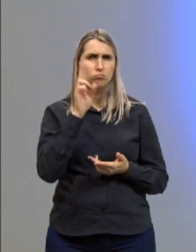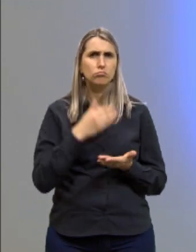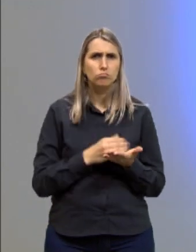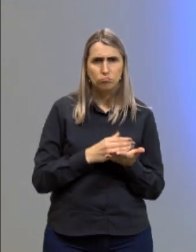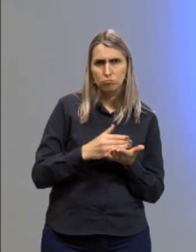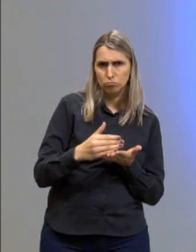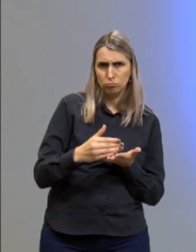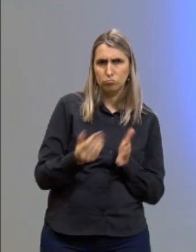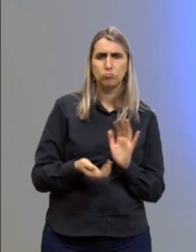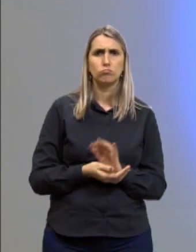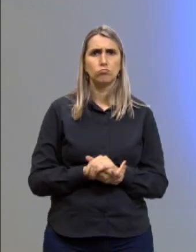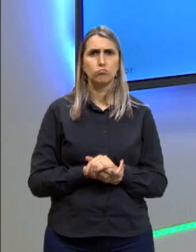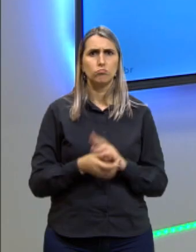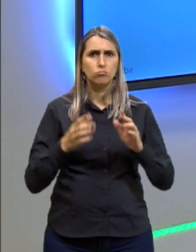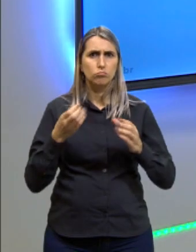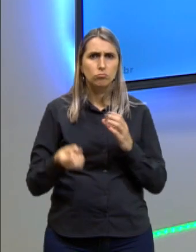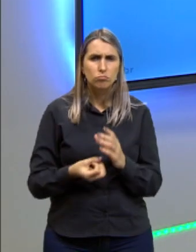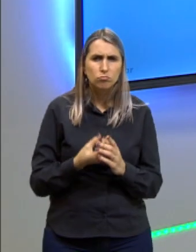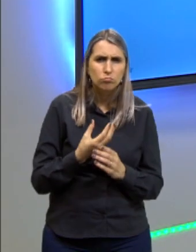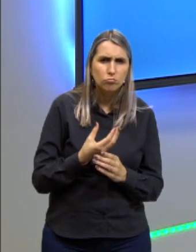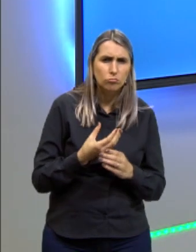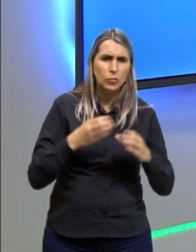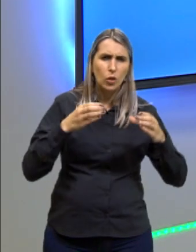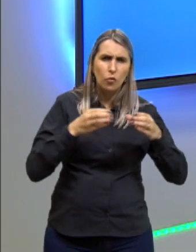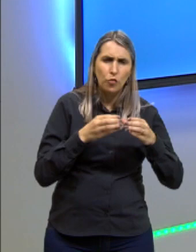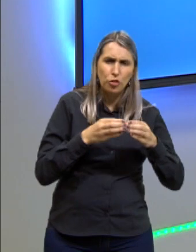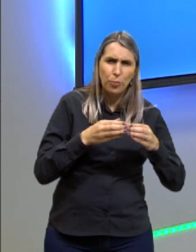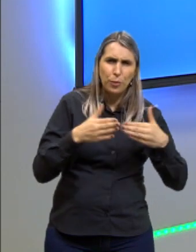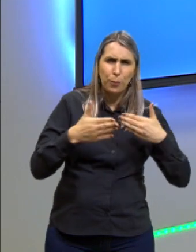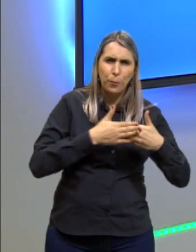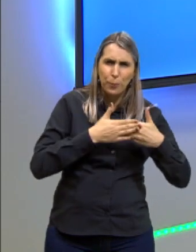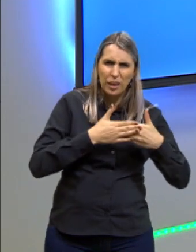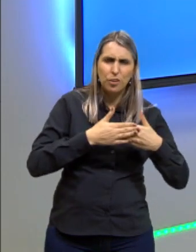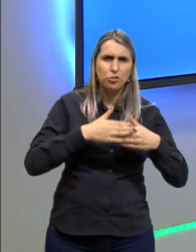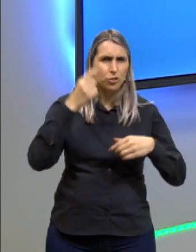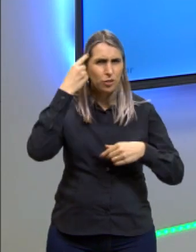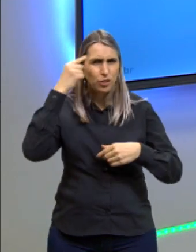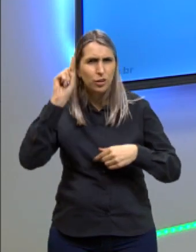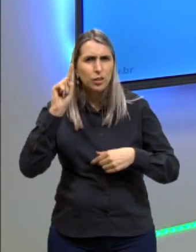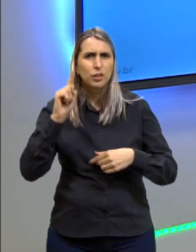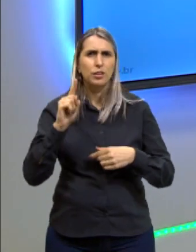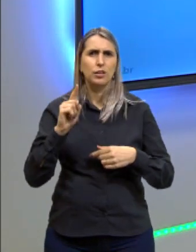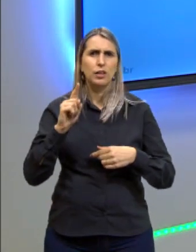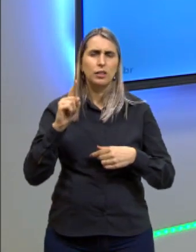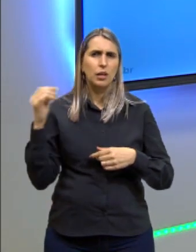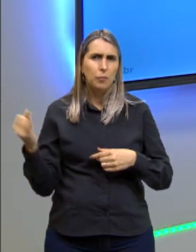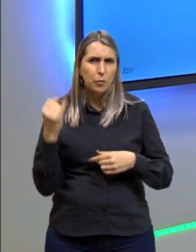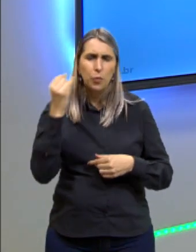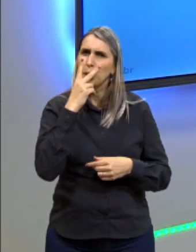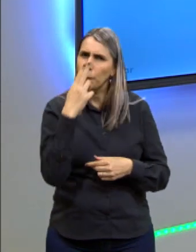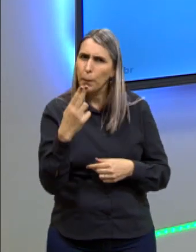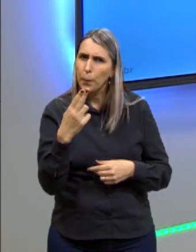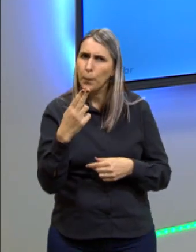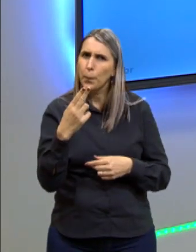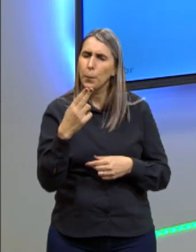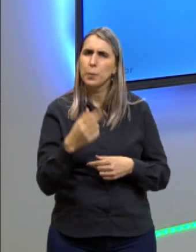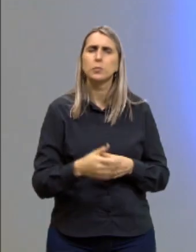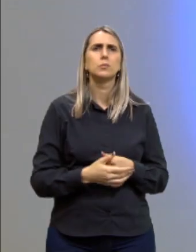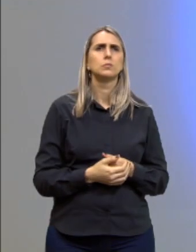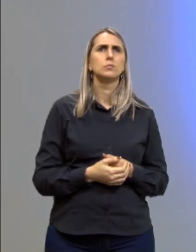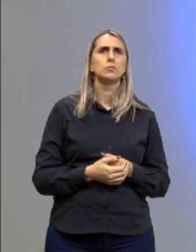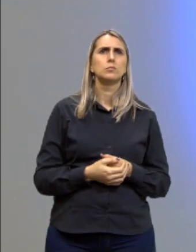introdução dele, que a criação de bolhas sociais ideológicas, elas têm a mesma relevância. Então, olha aqui,